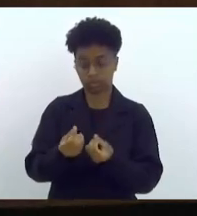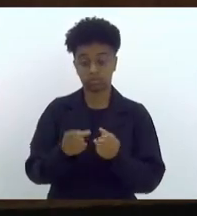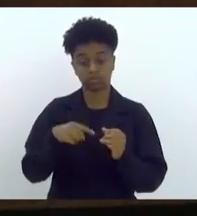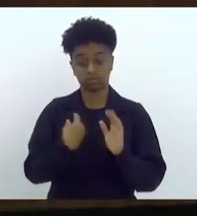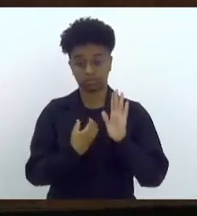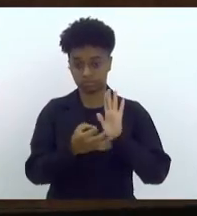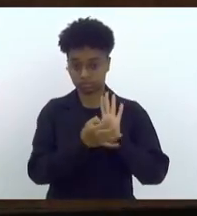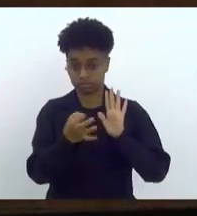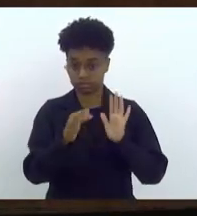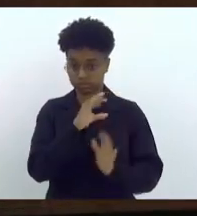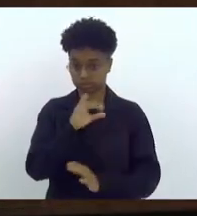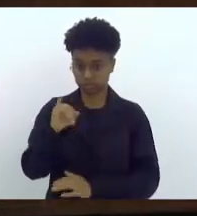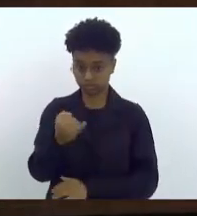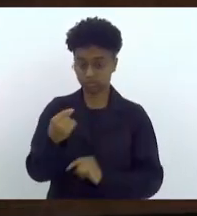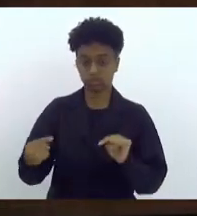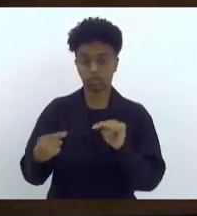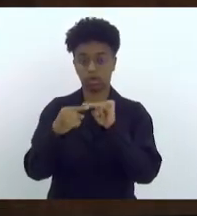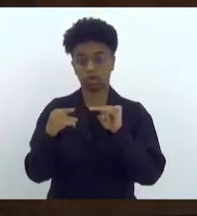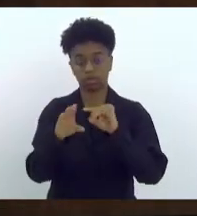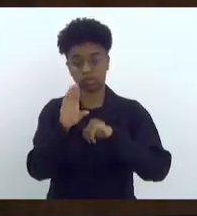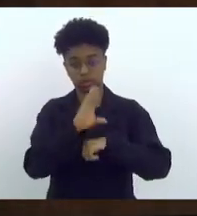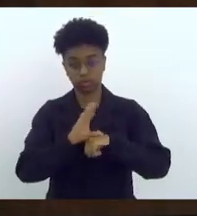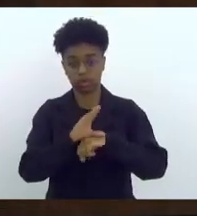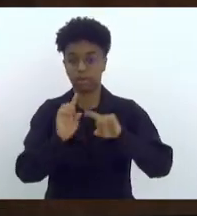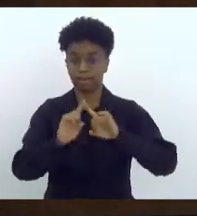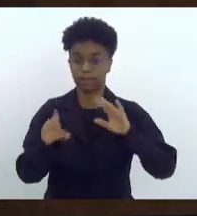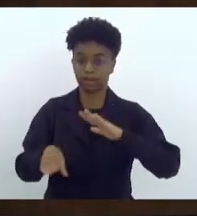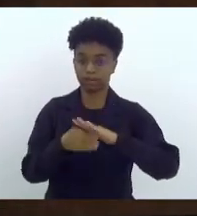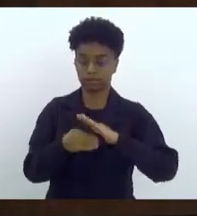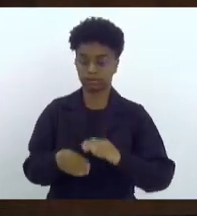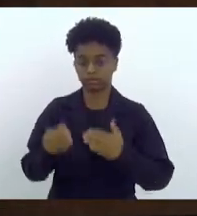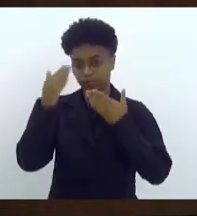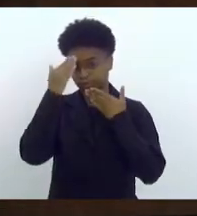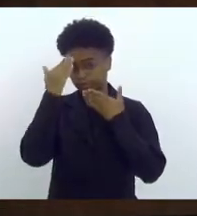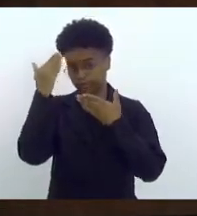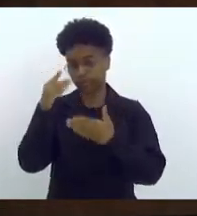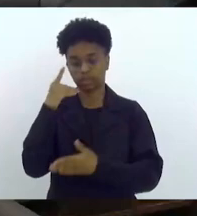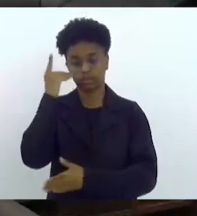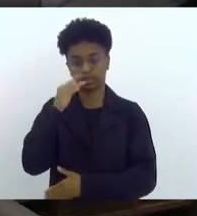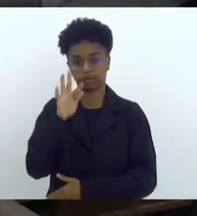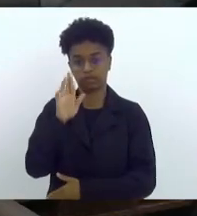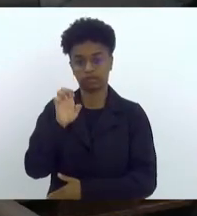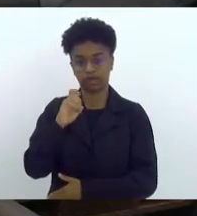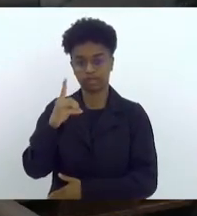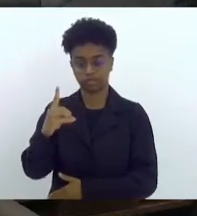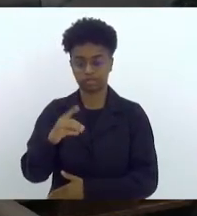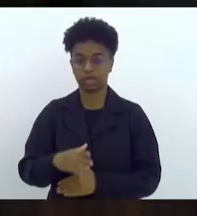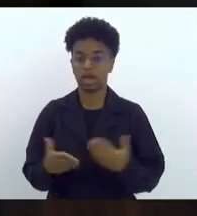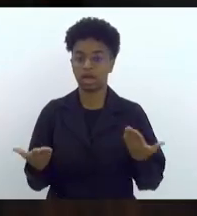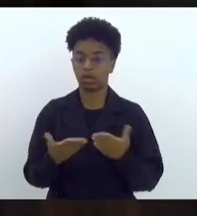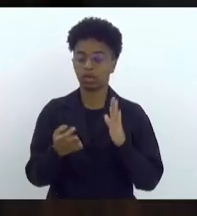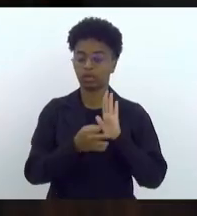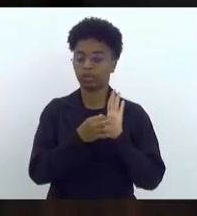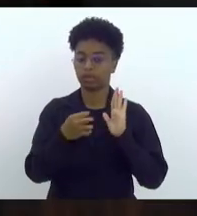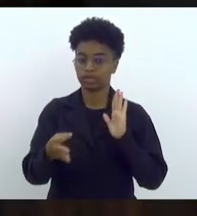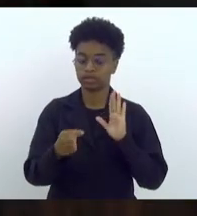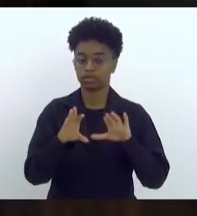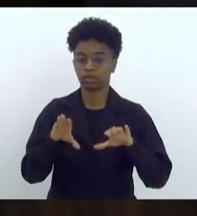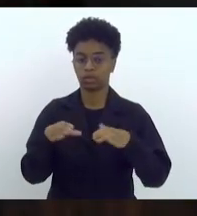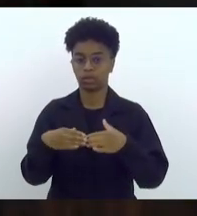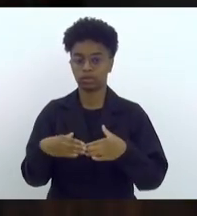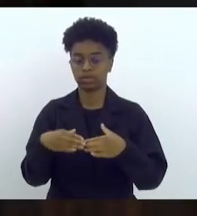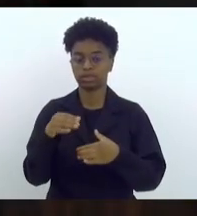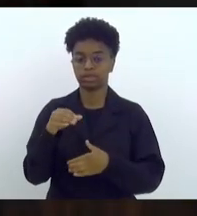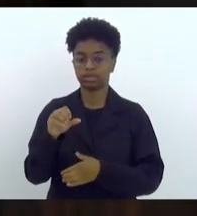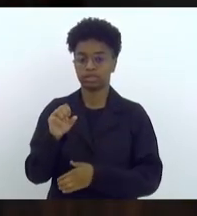CCJ, presidente, é pela constitucionalidade com emendas. Muito obrigado, deputado Fred Pacheco. Para emitir parecer pela comissão de